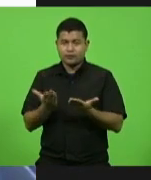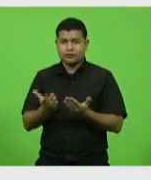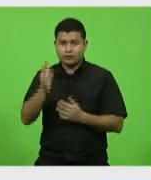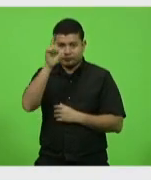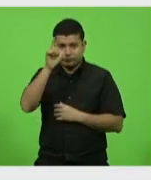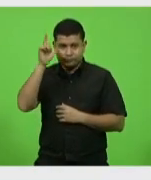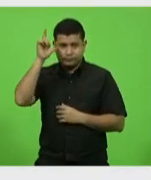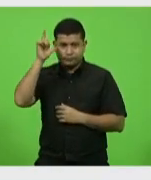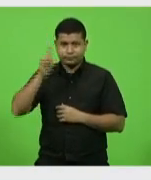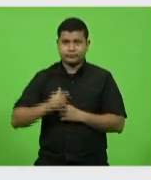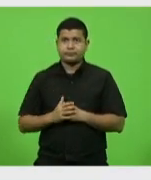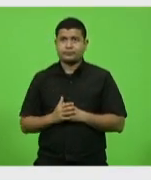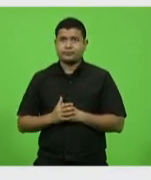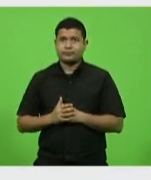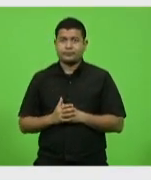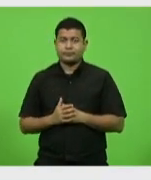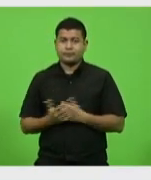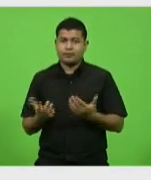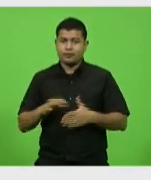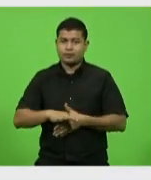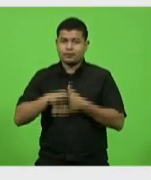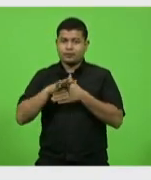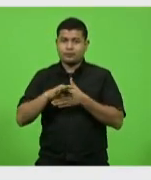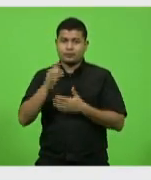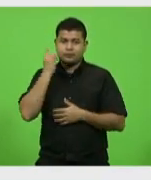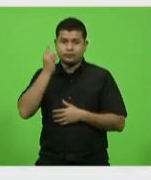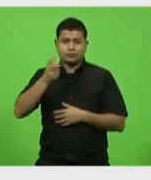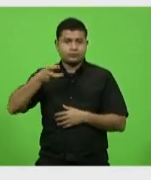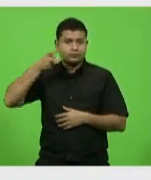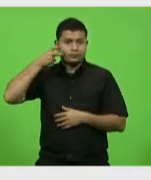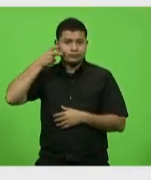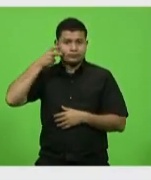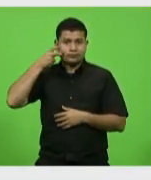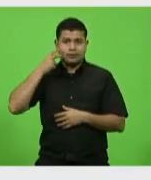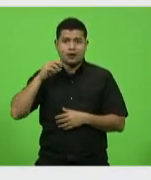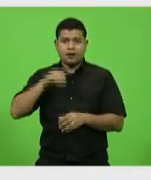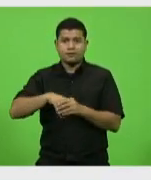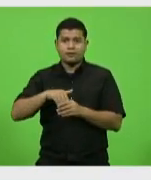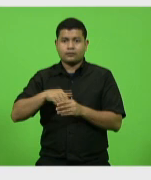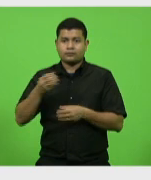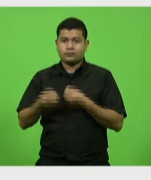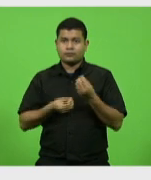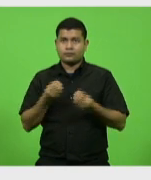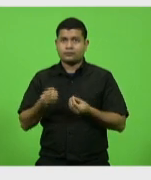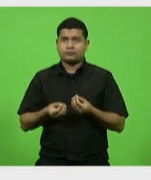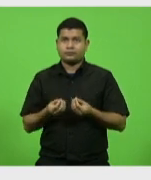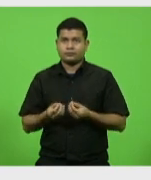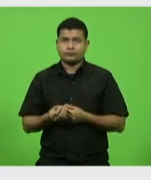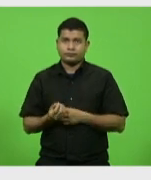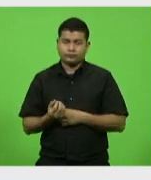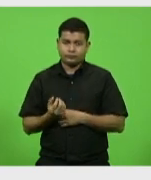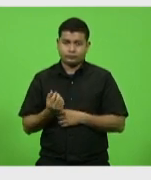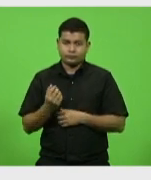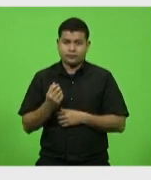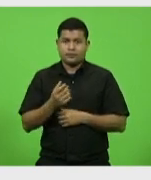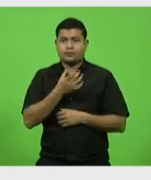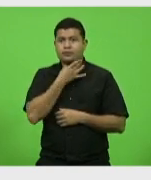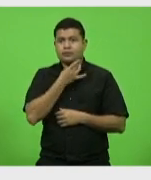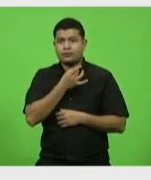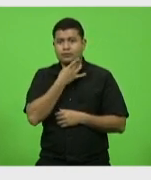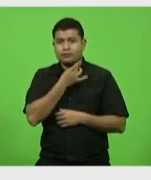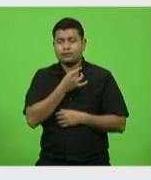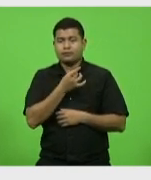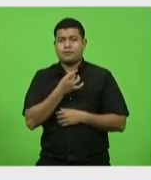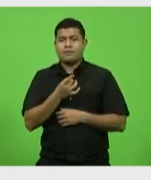O líder, deputado Luiz Fernando Vampiro, vota. Deputado Valdir Cobalcini. No